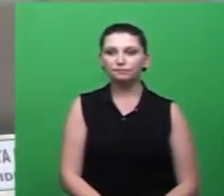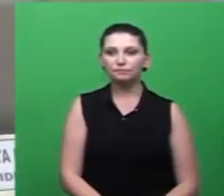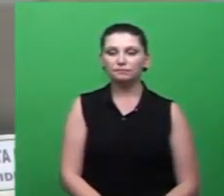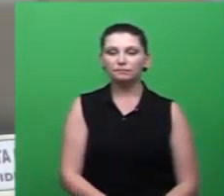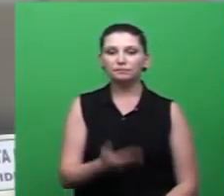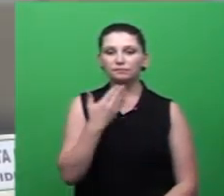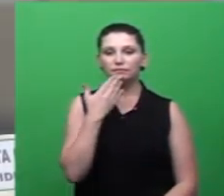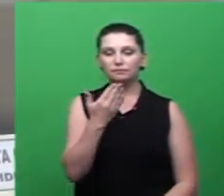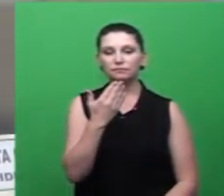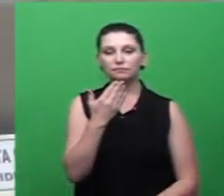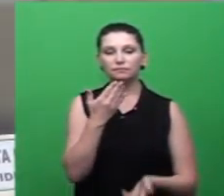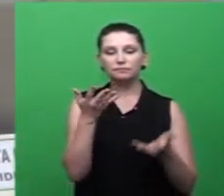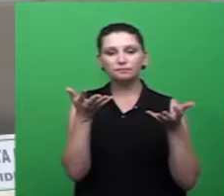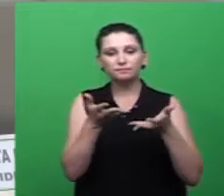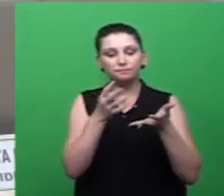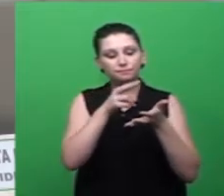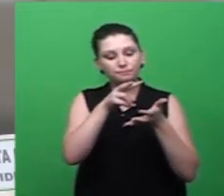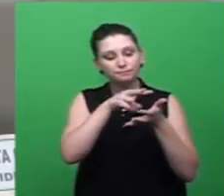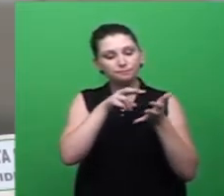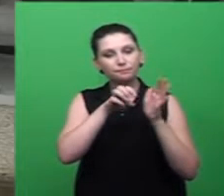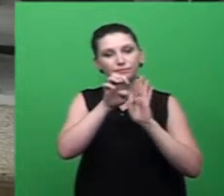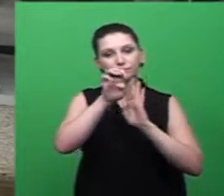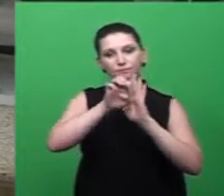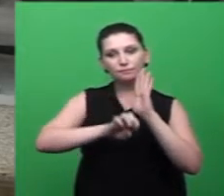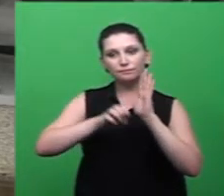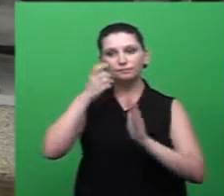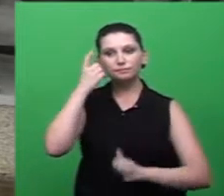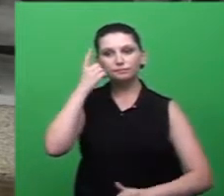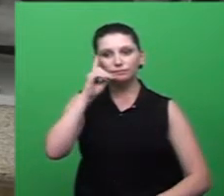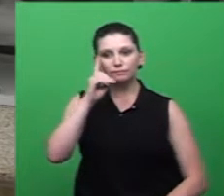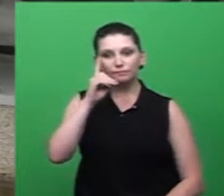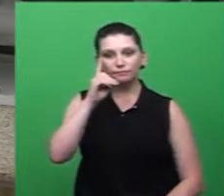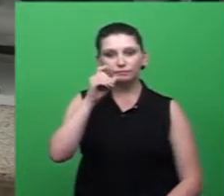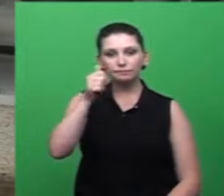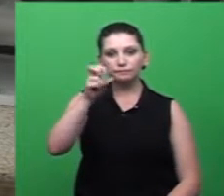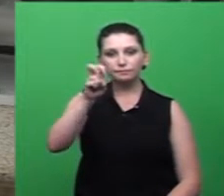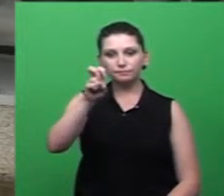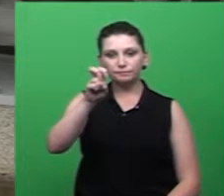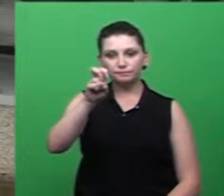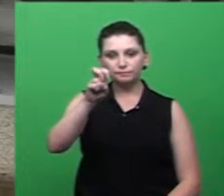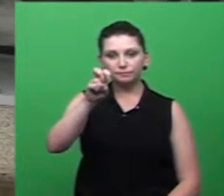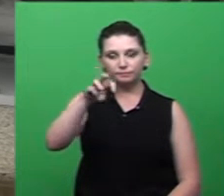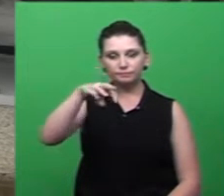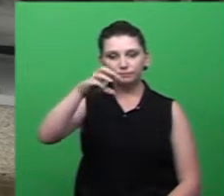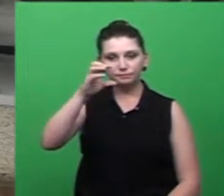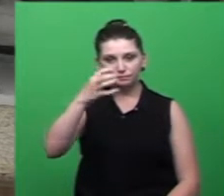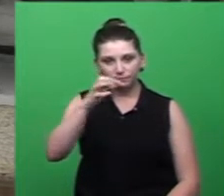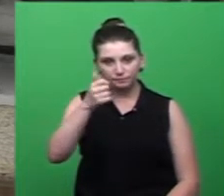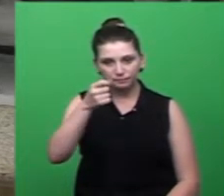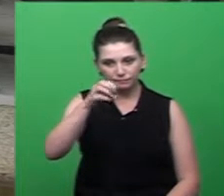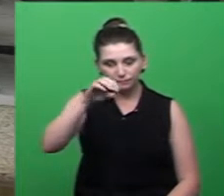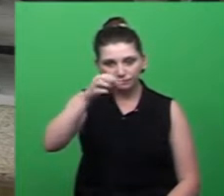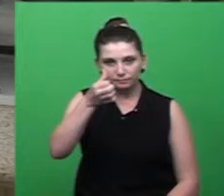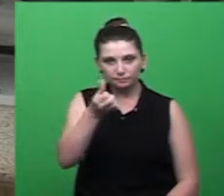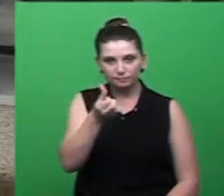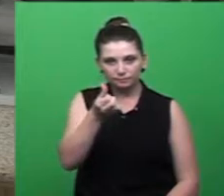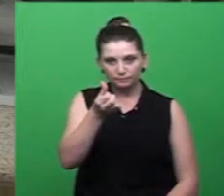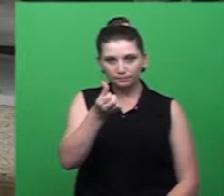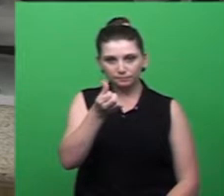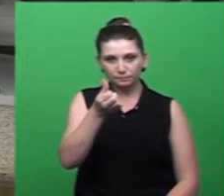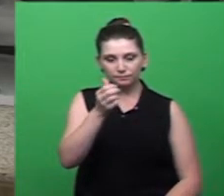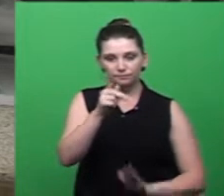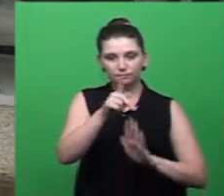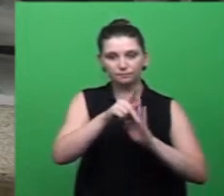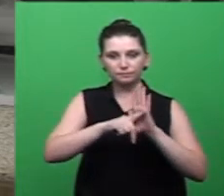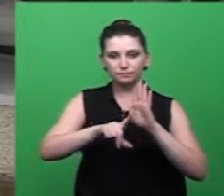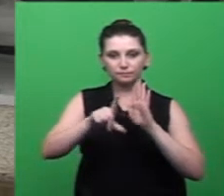Solicito agora para que faça a leitura do expediente. Sessão do dia 15 de 3 de 2016, expediente. Projeto